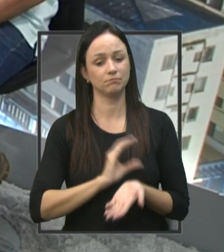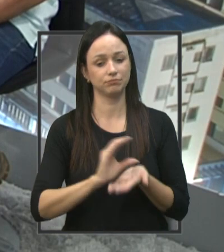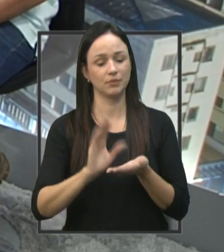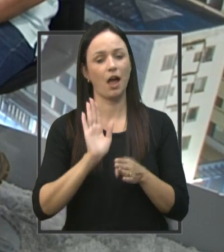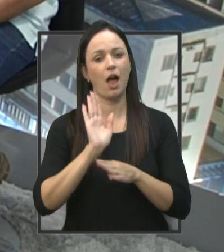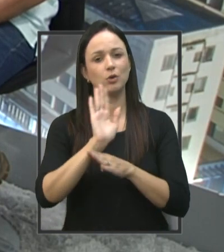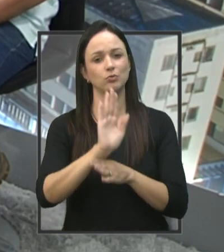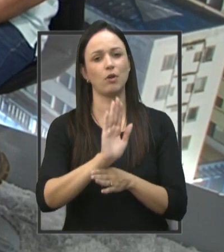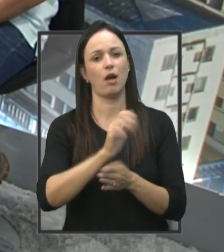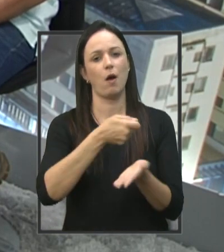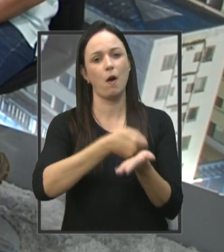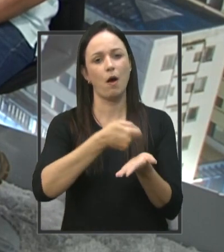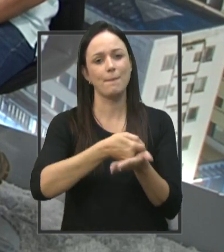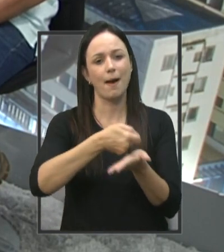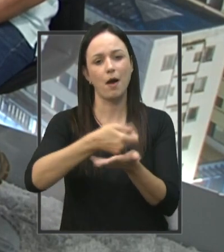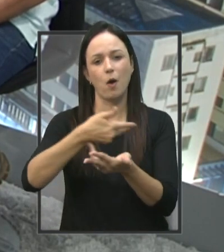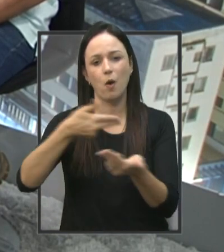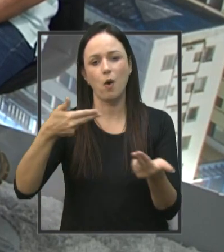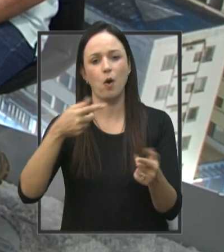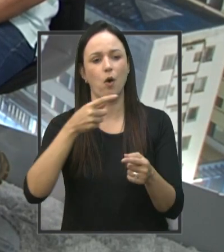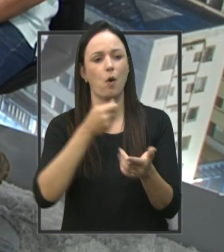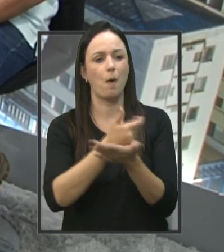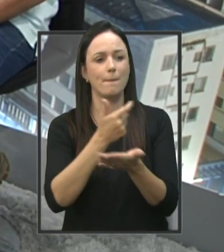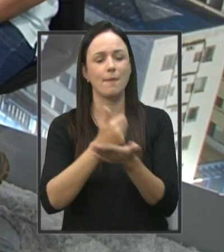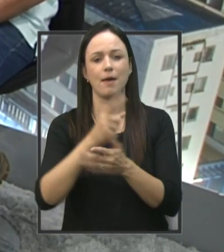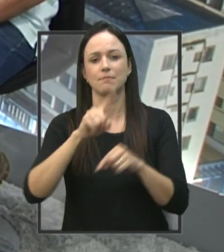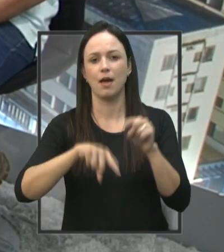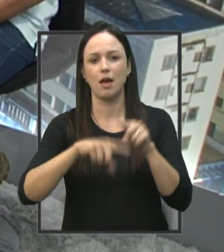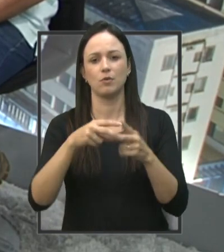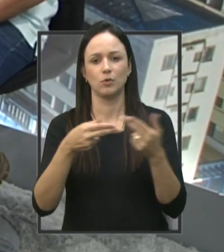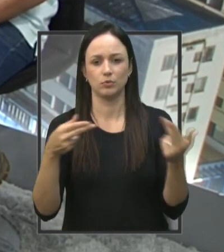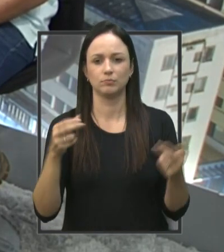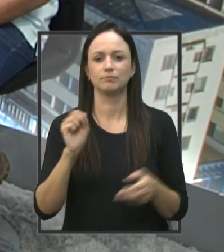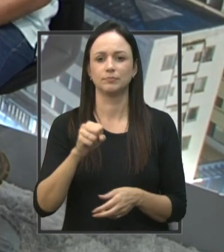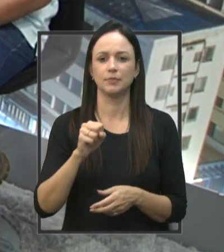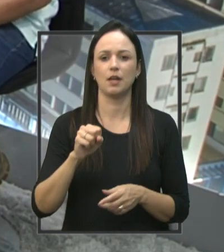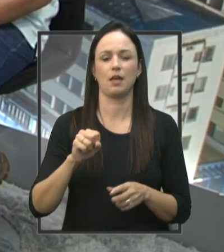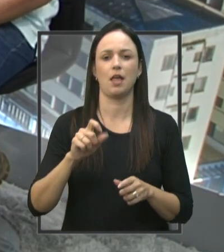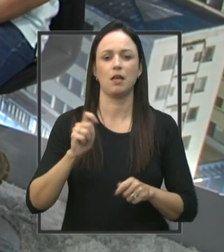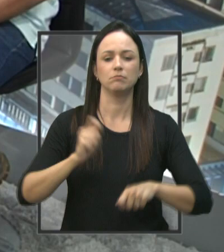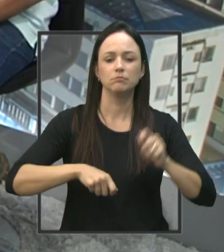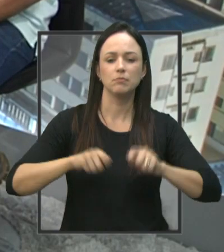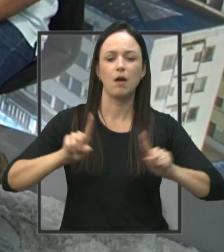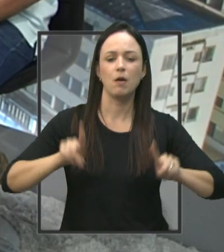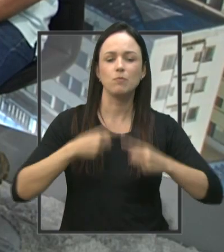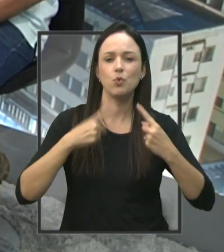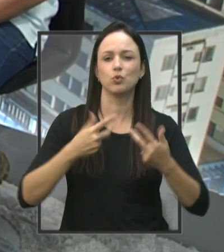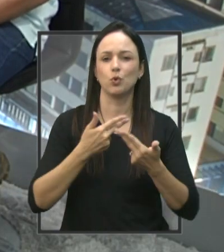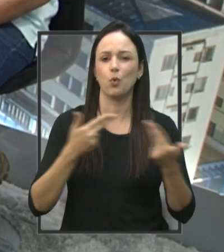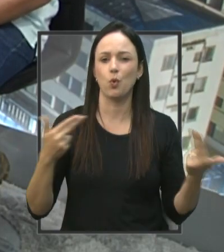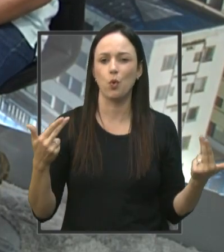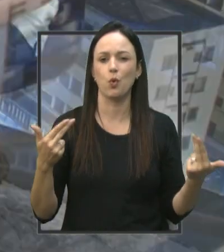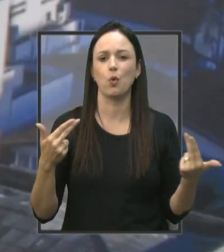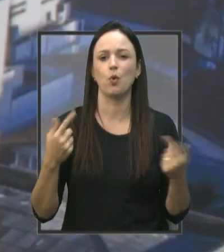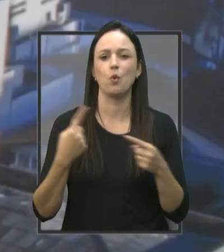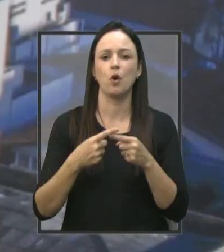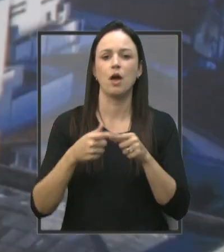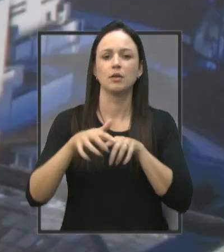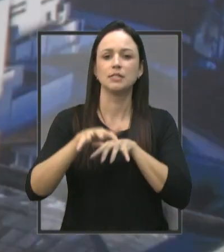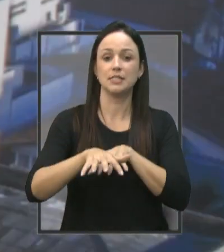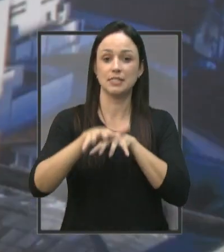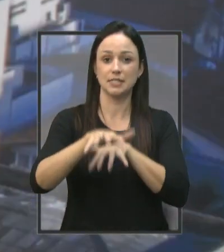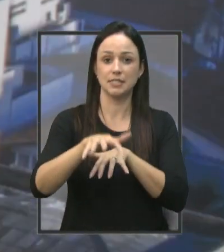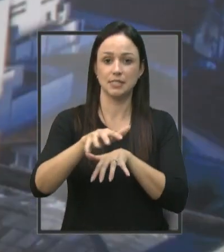No custeio Na compra De mobiliário Isso Instrumentos Musicais Porque No desfile Da cidade Nós